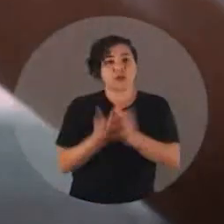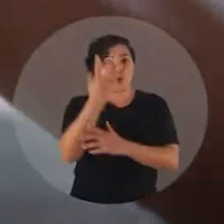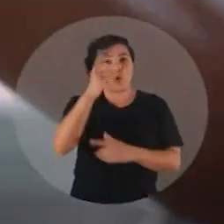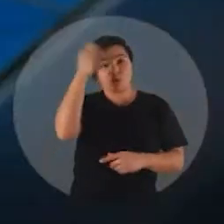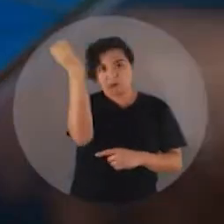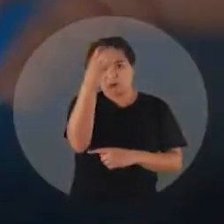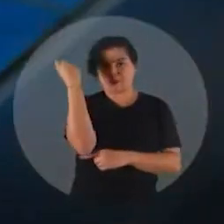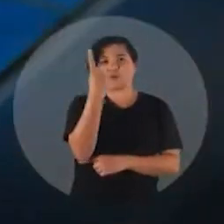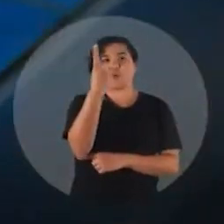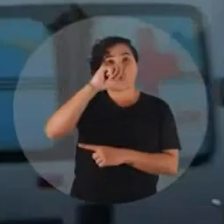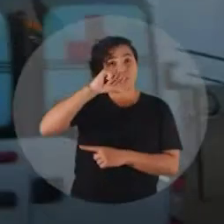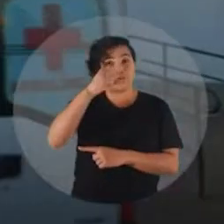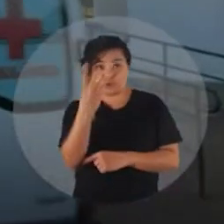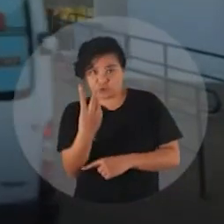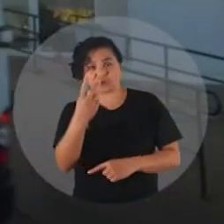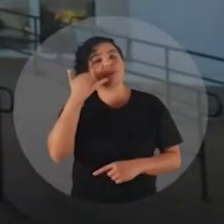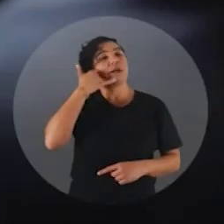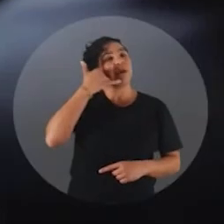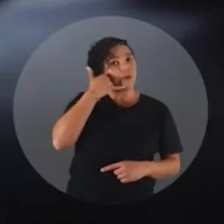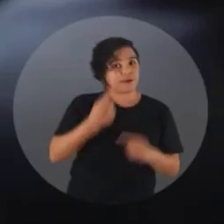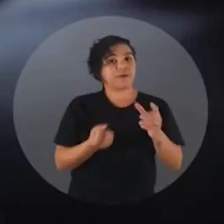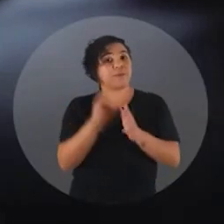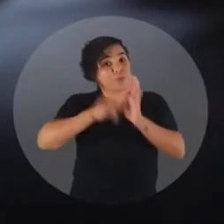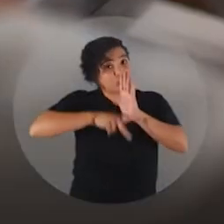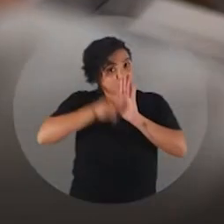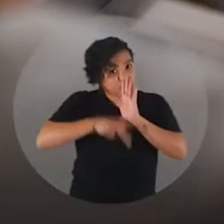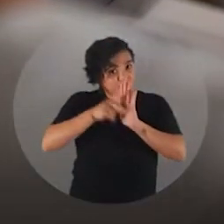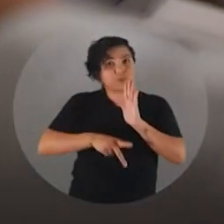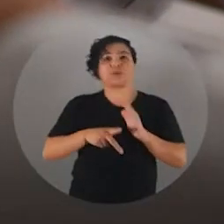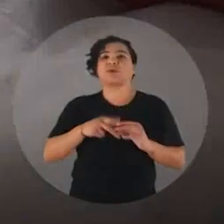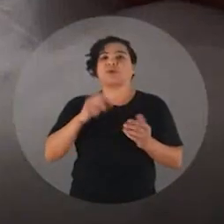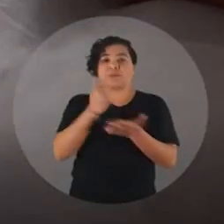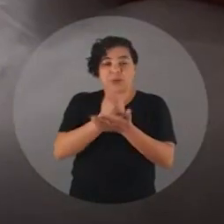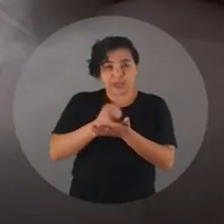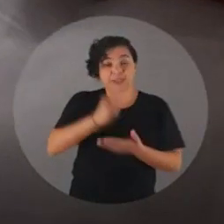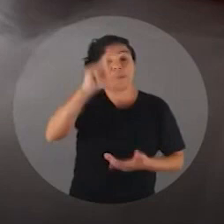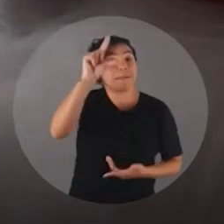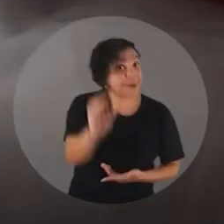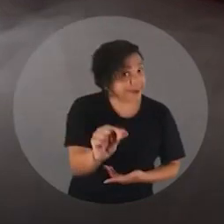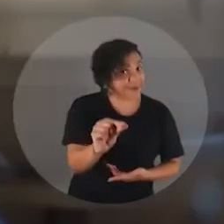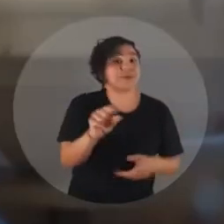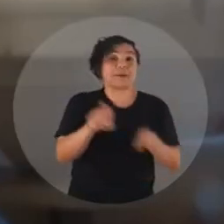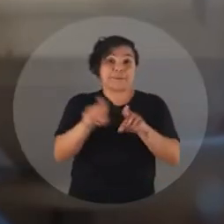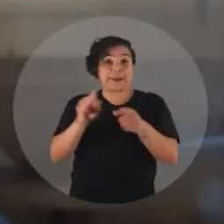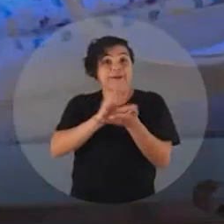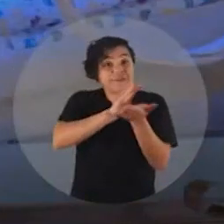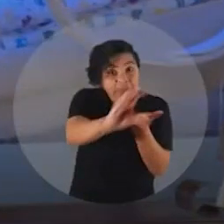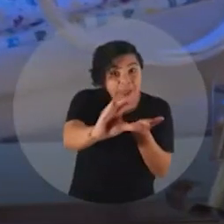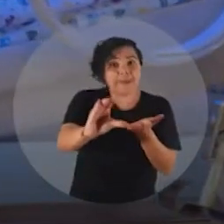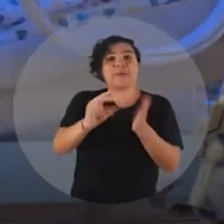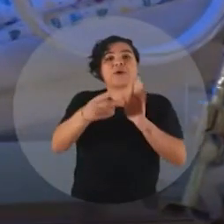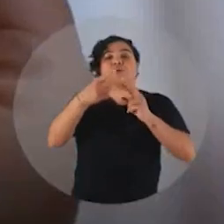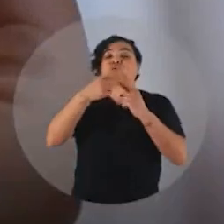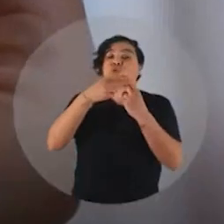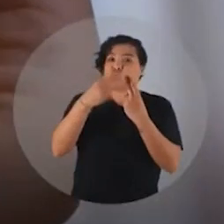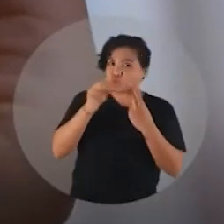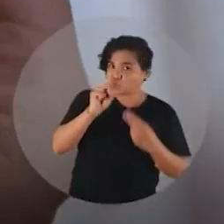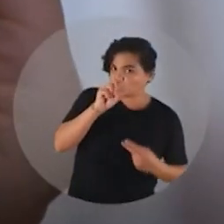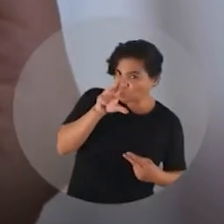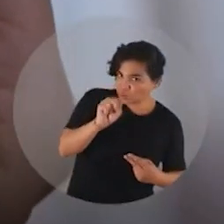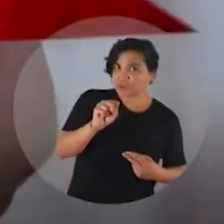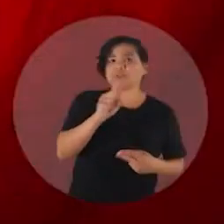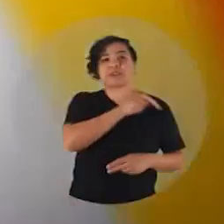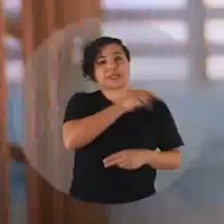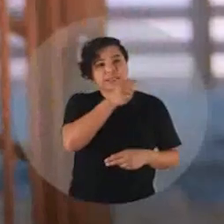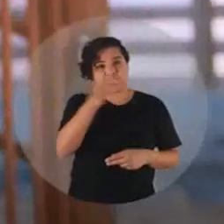Fez o Farmácia Popular. Aumentou o investimento no SUS em 77%. Diminuiu pela metade a mortalidade